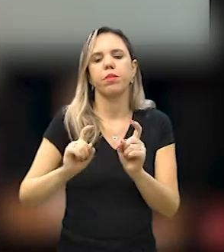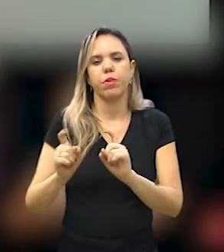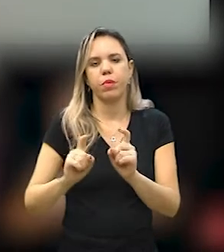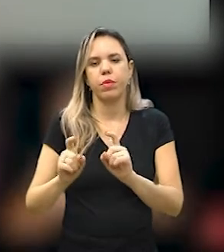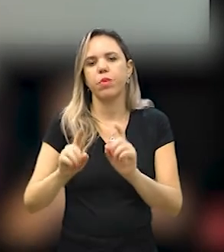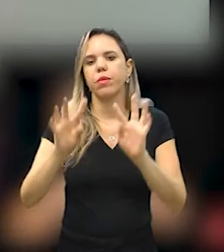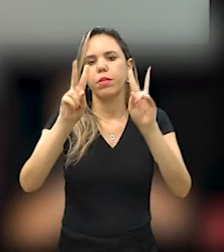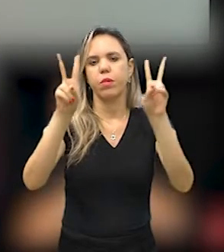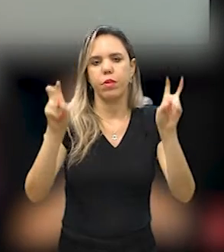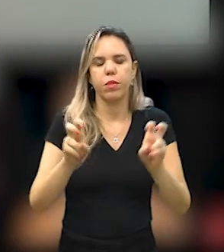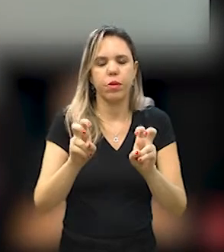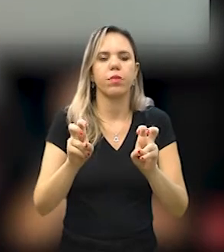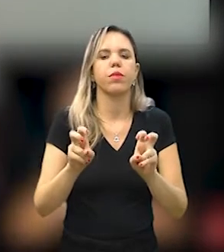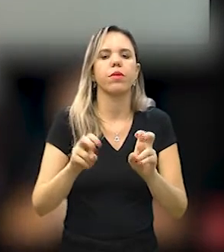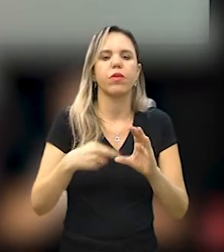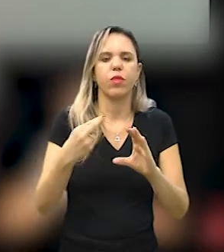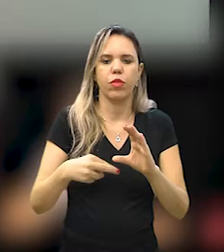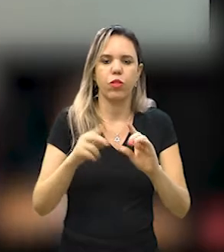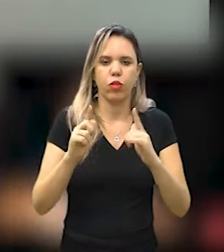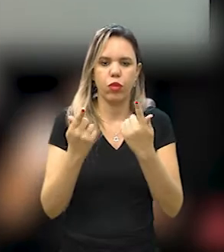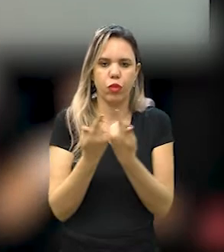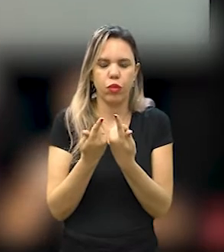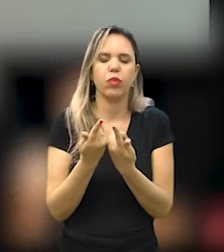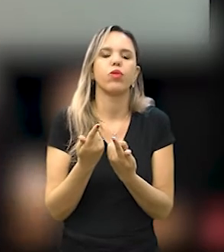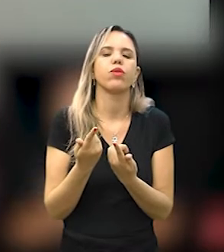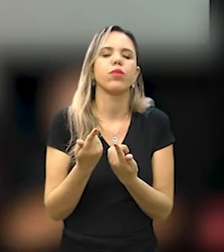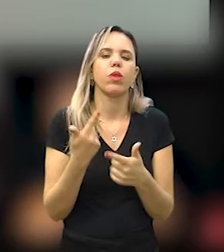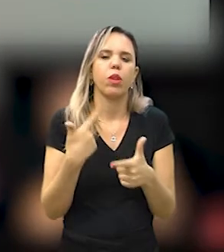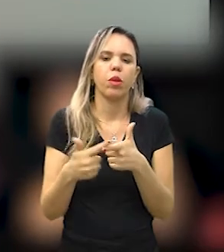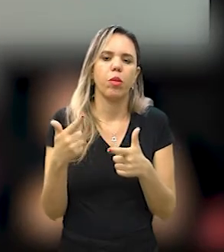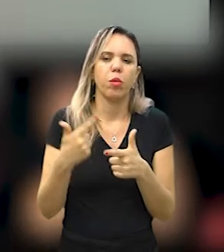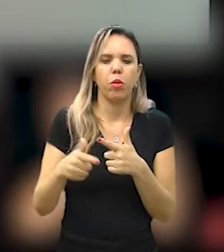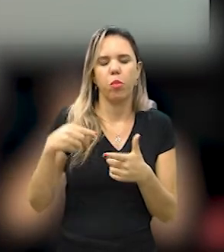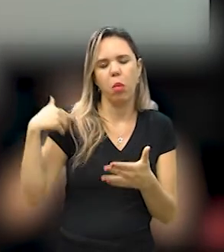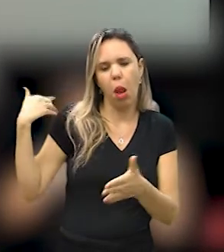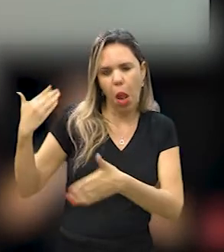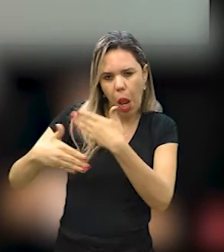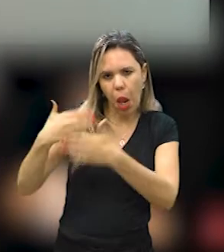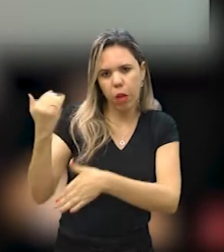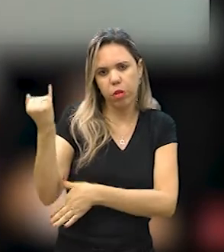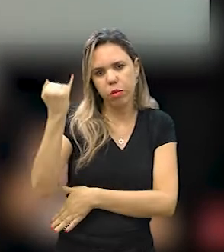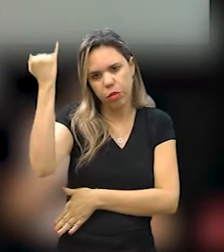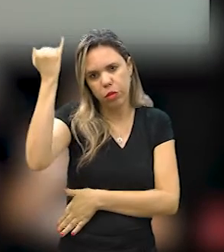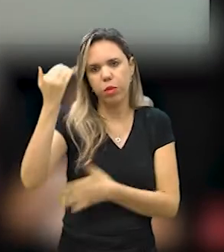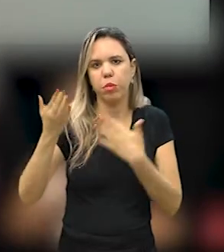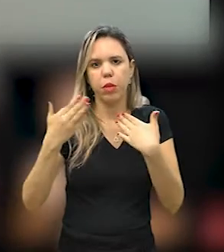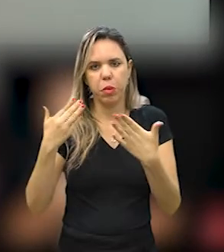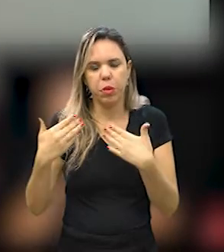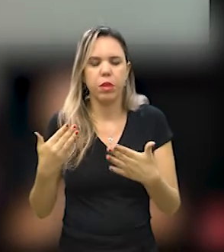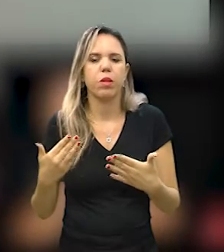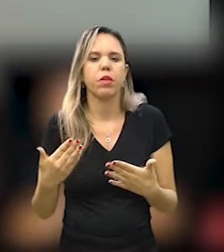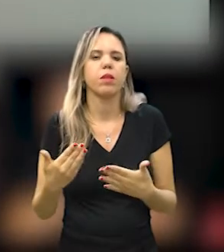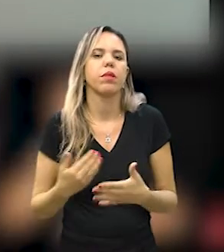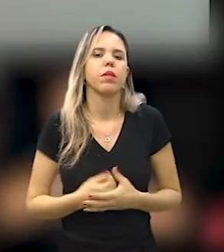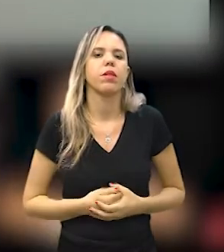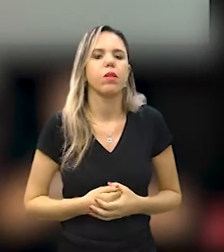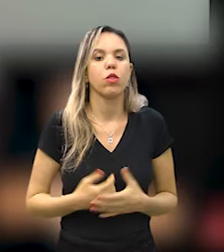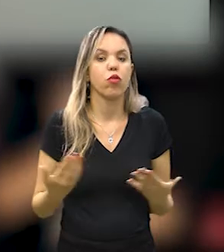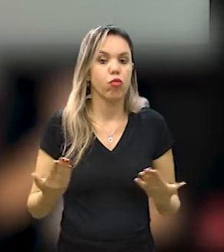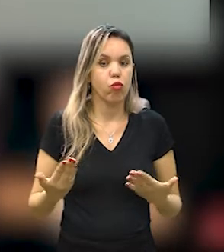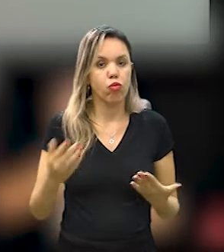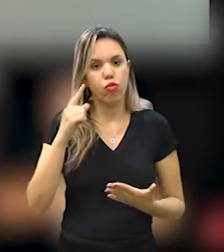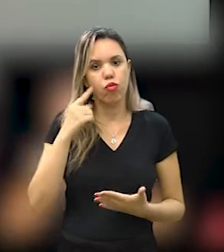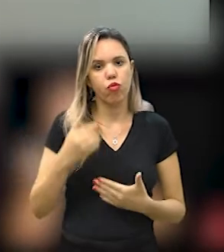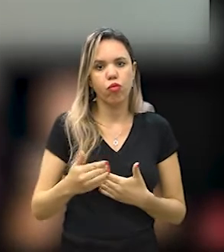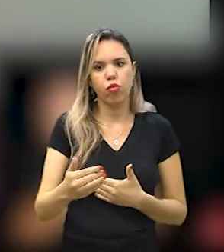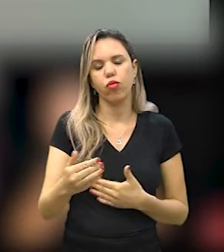reunião, o tema gestão de resíduos sólidos é um problema crônico e importante de ser debatido. É uma questão que